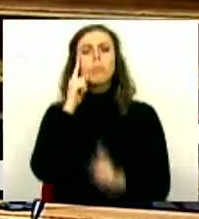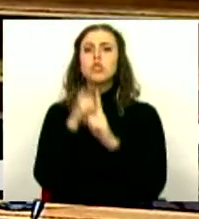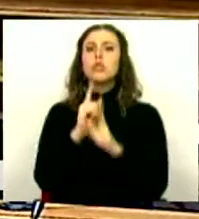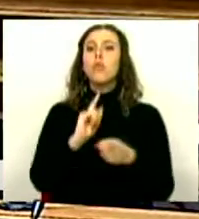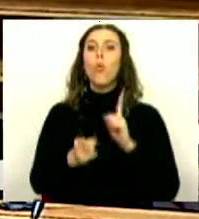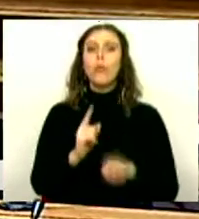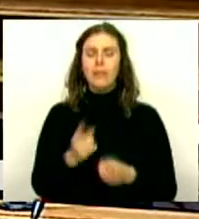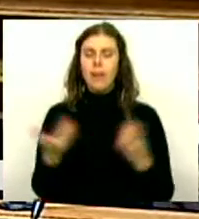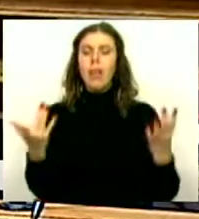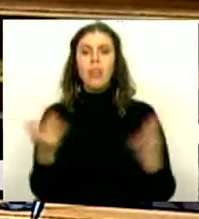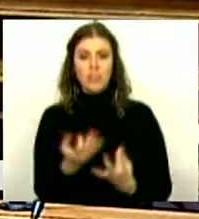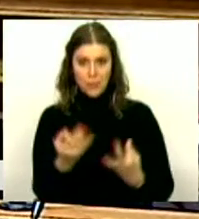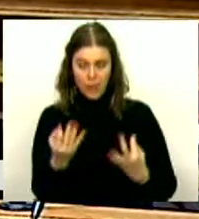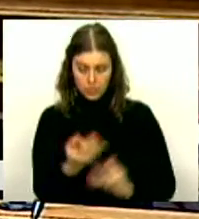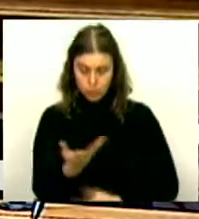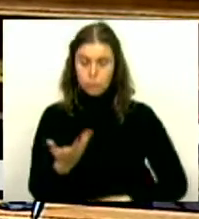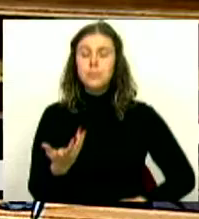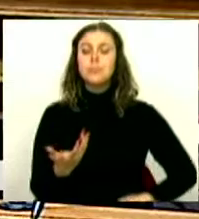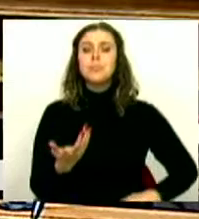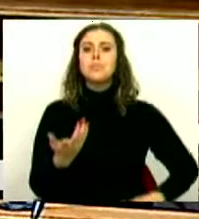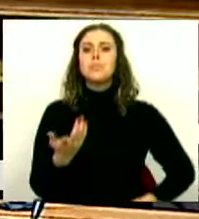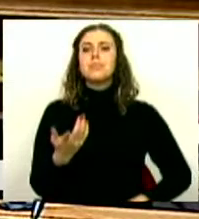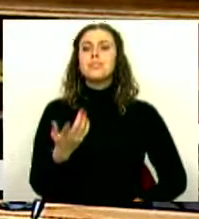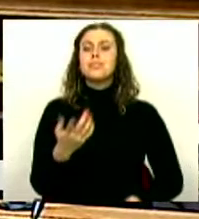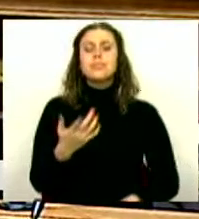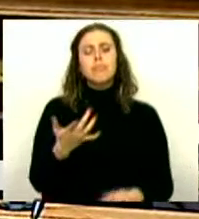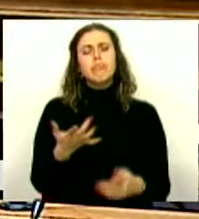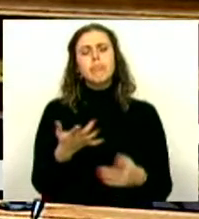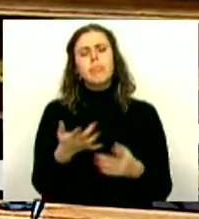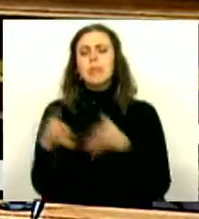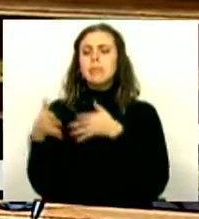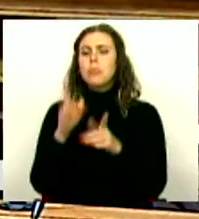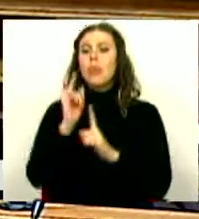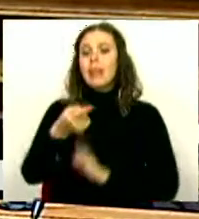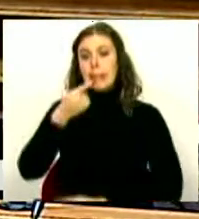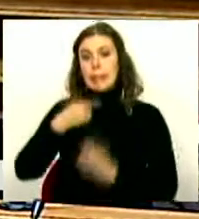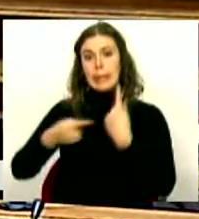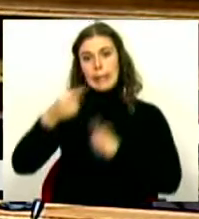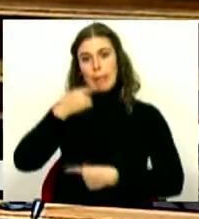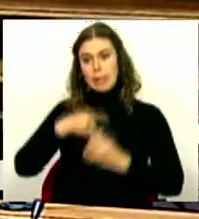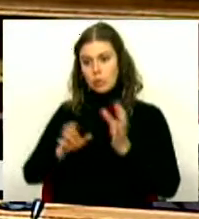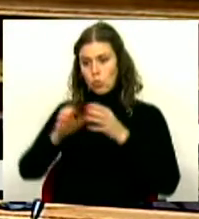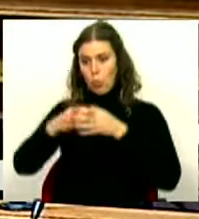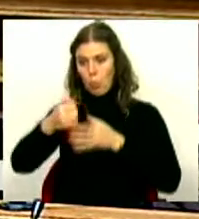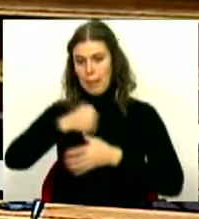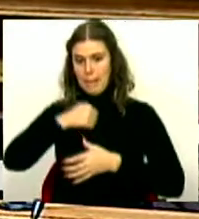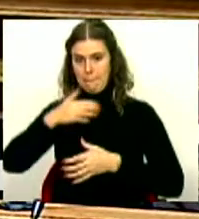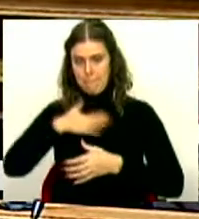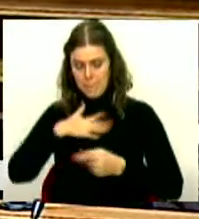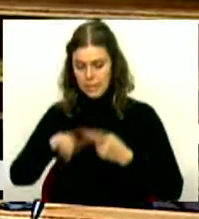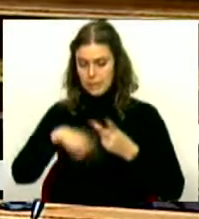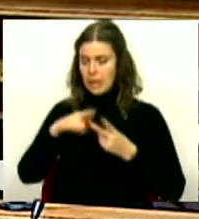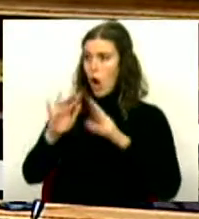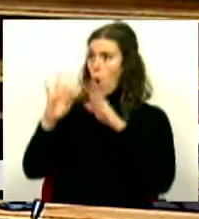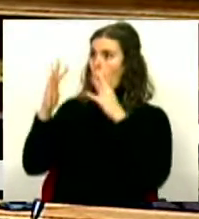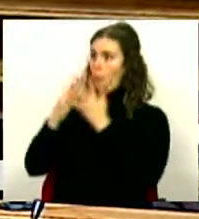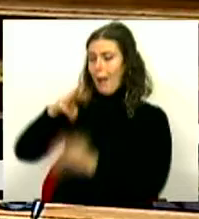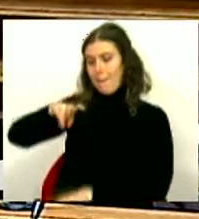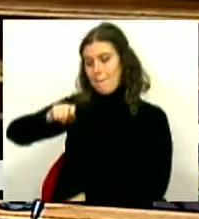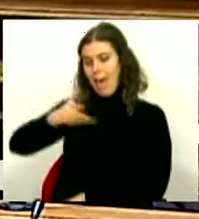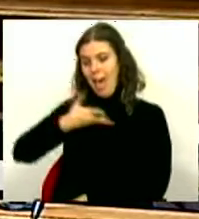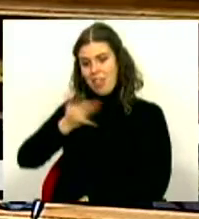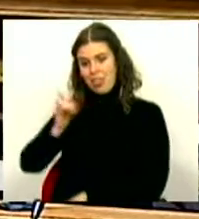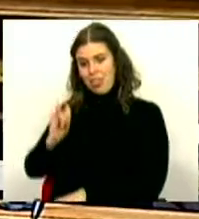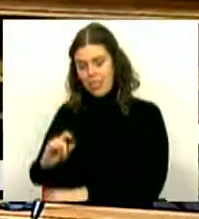que tenham provimento a reclamações do Grupo Empresa e do Grupo Global Média que